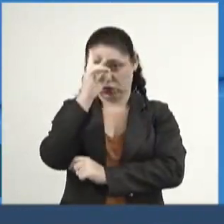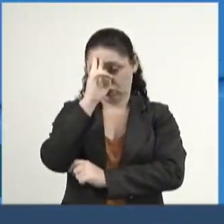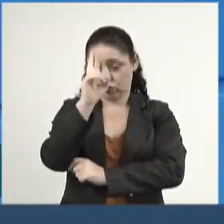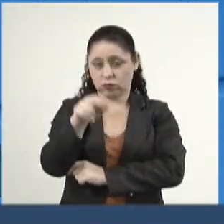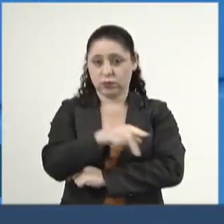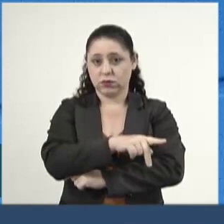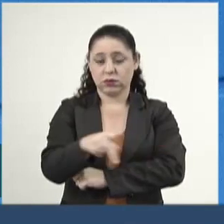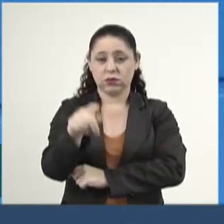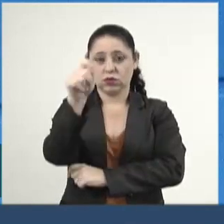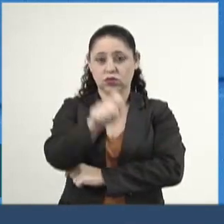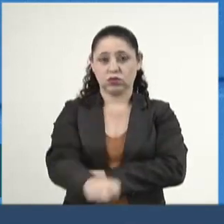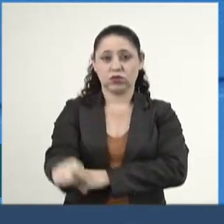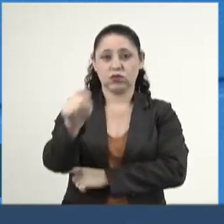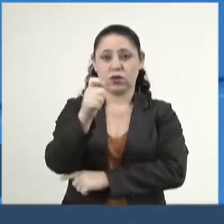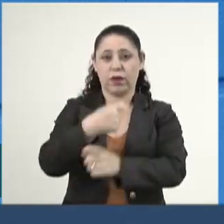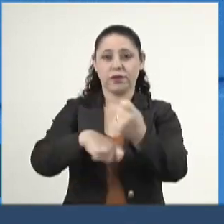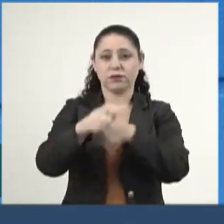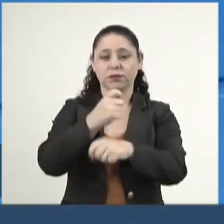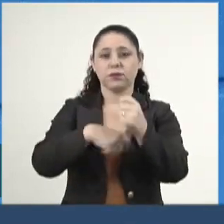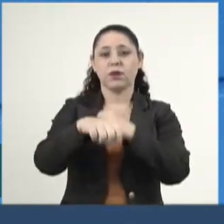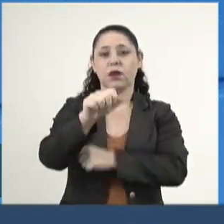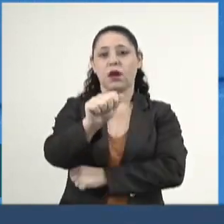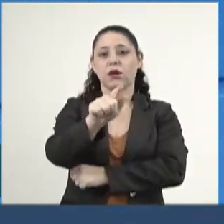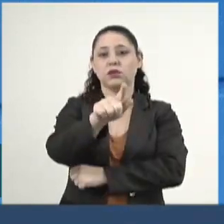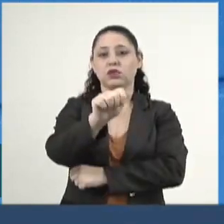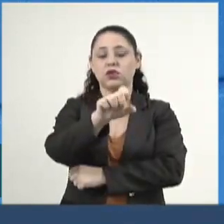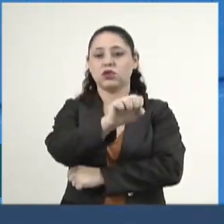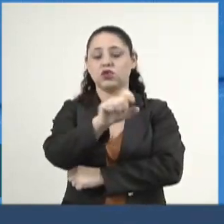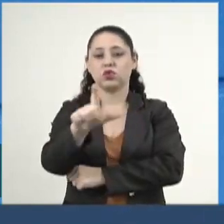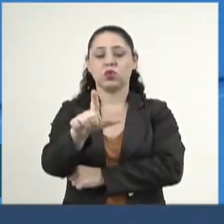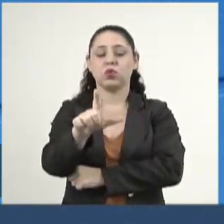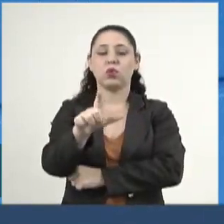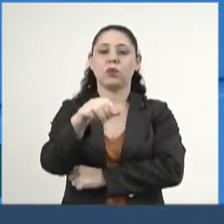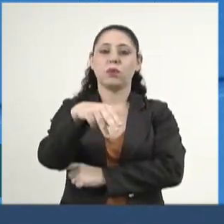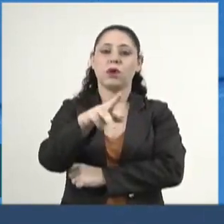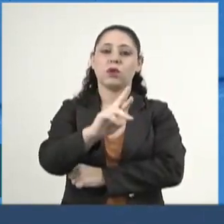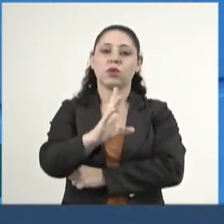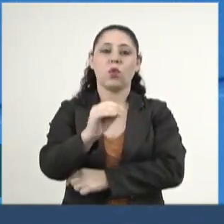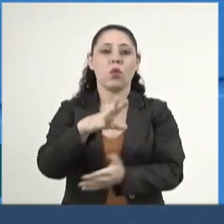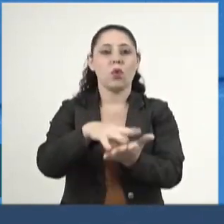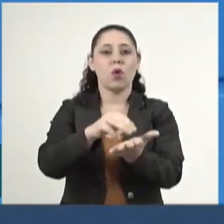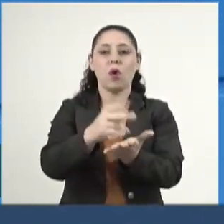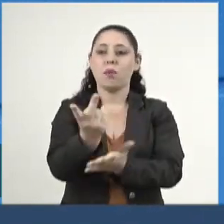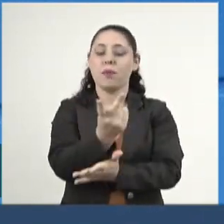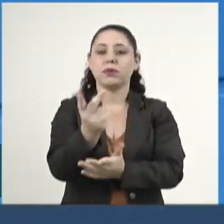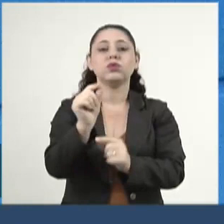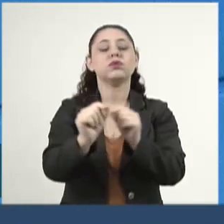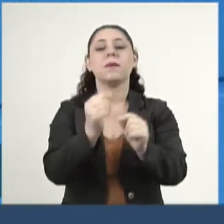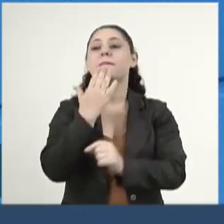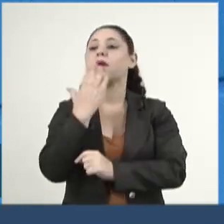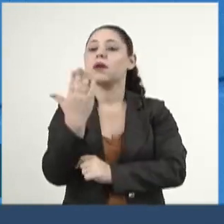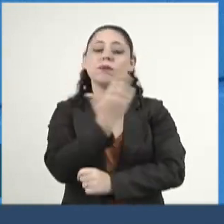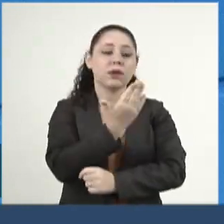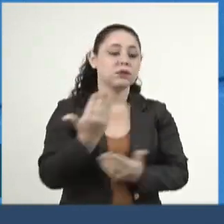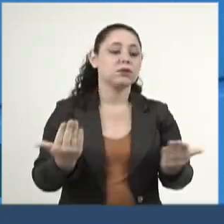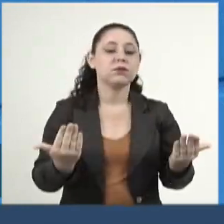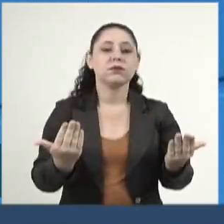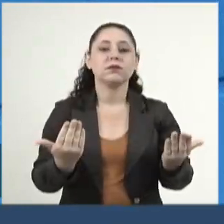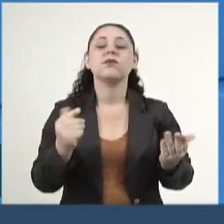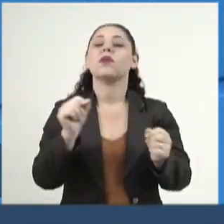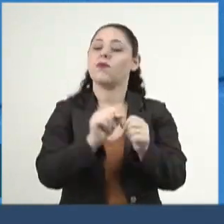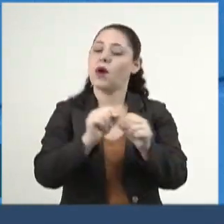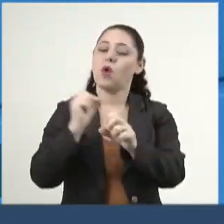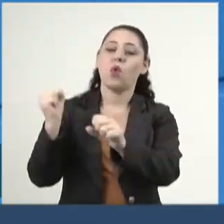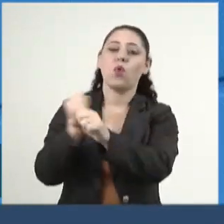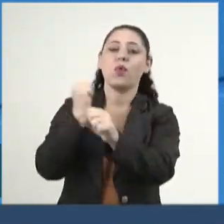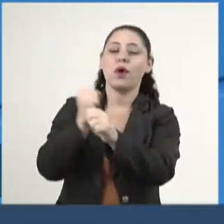presidente da Agência Estadual de Gestão e Empreendimentos, AGESU, senhor Maura Zambuja Rondon, por cópias autônomas, solicitando a realização